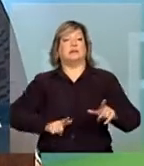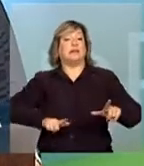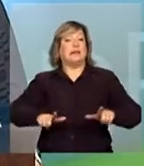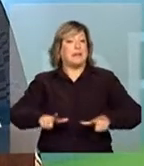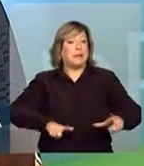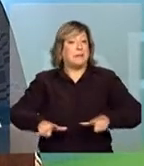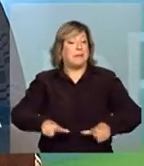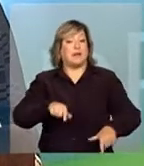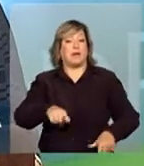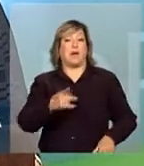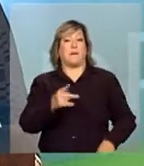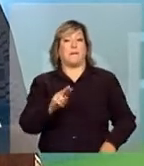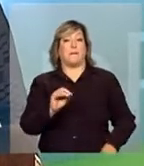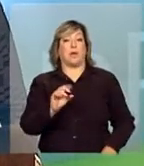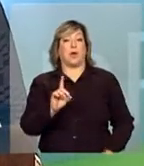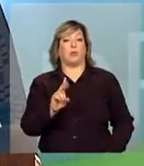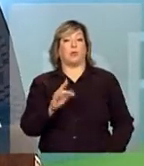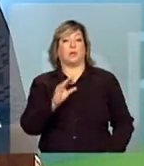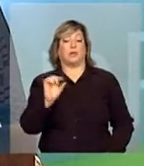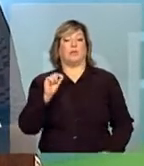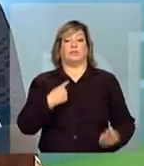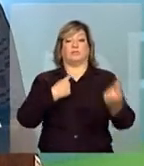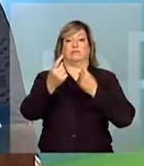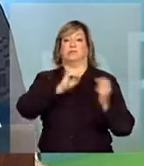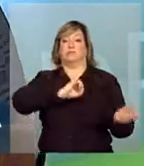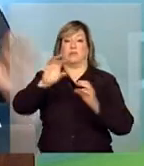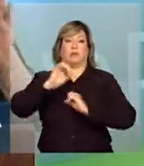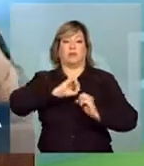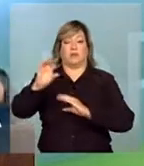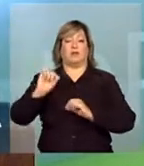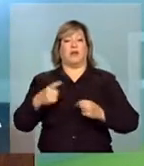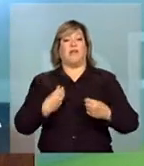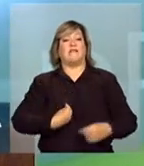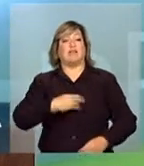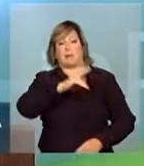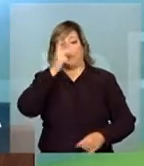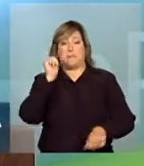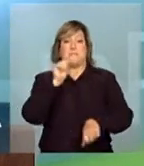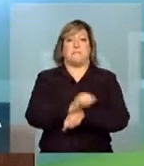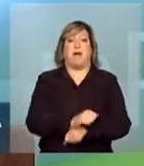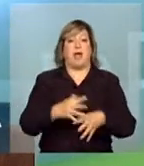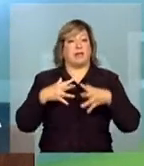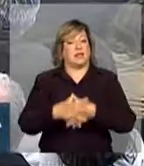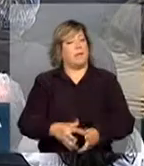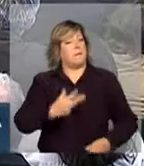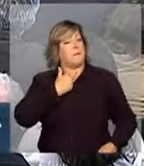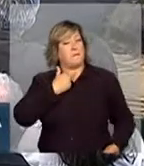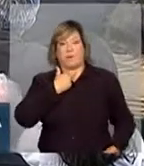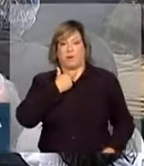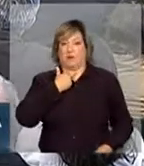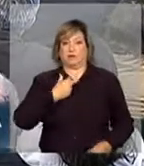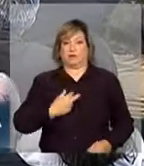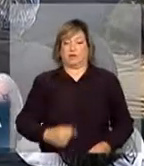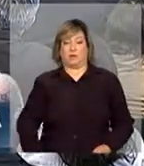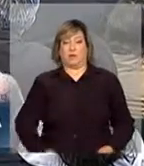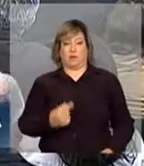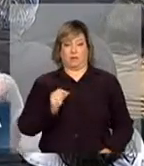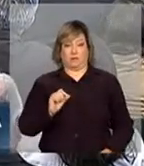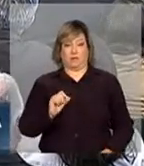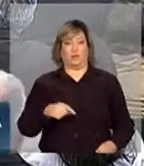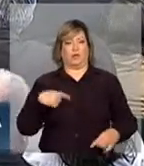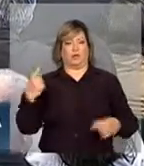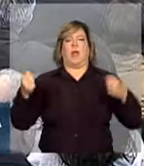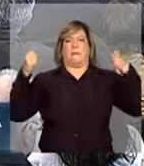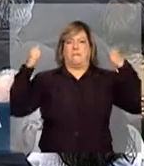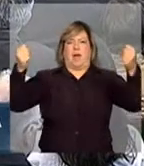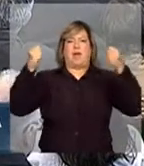produtivas e na vida das pessoas. uma coisa são